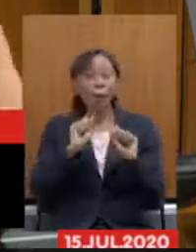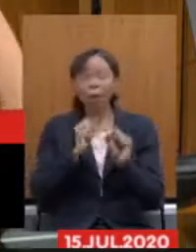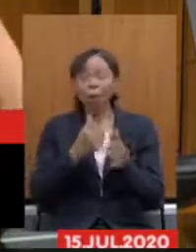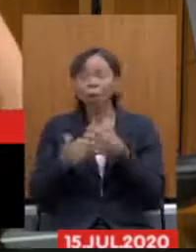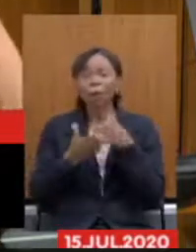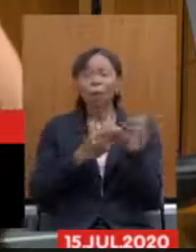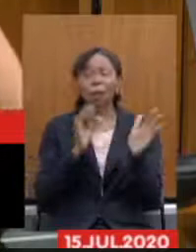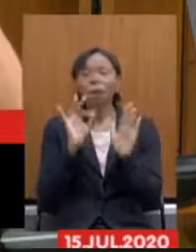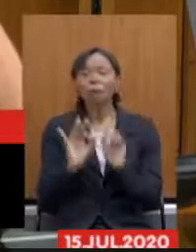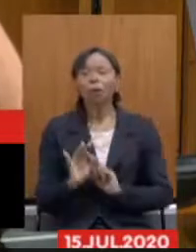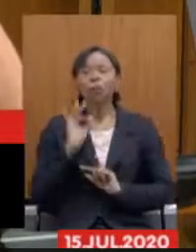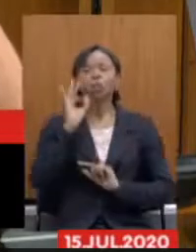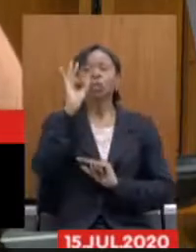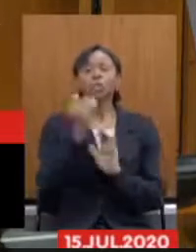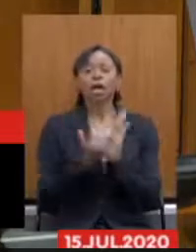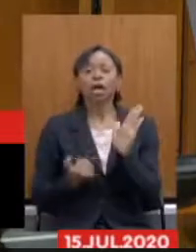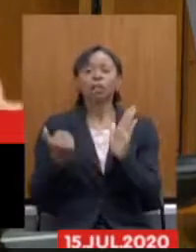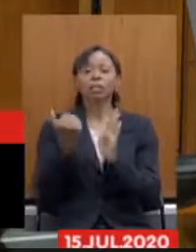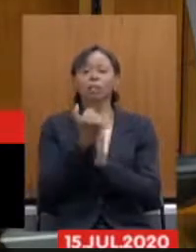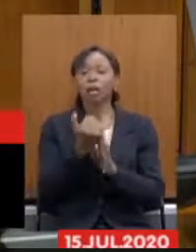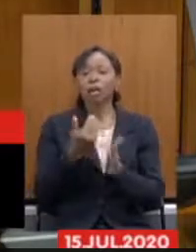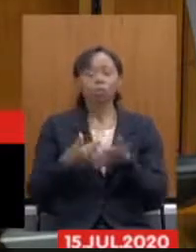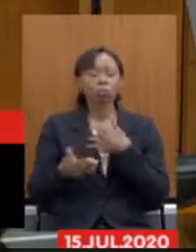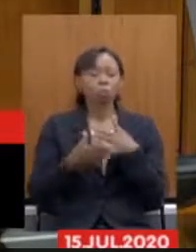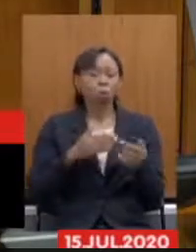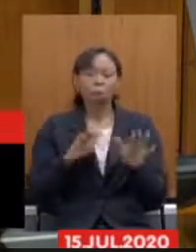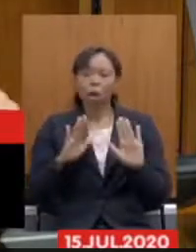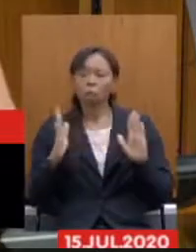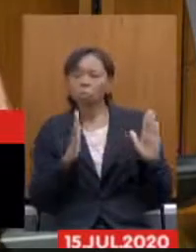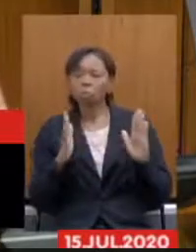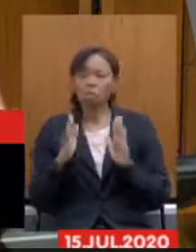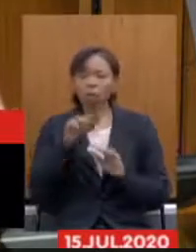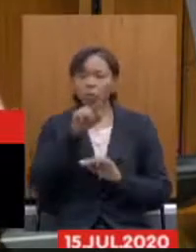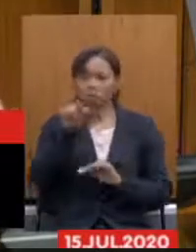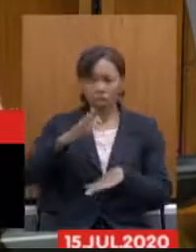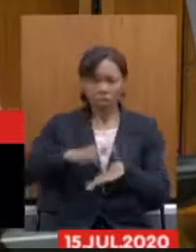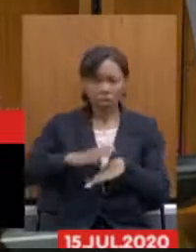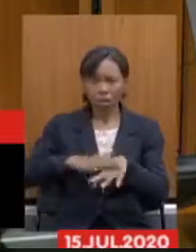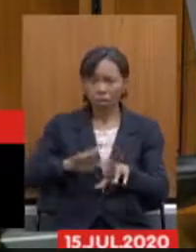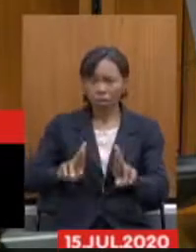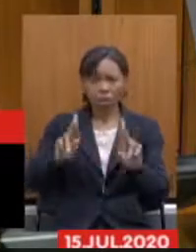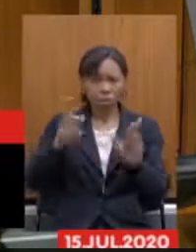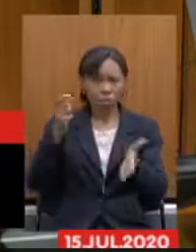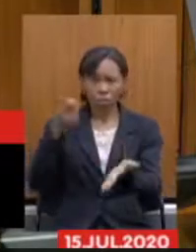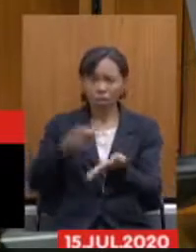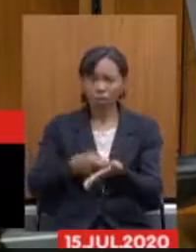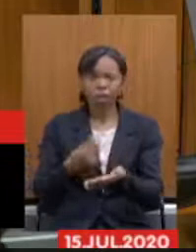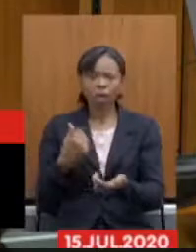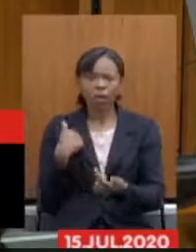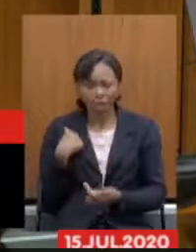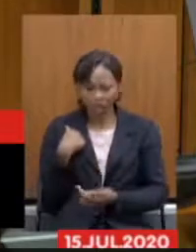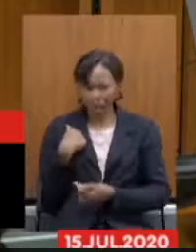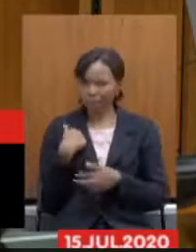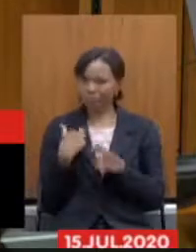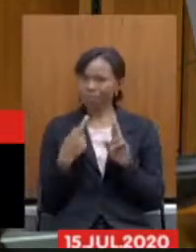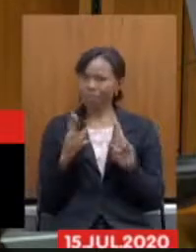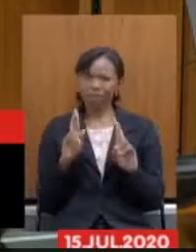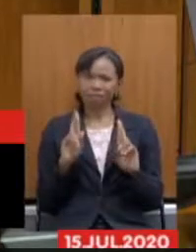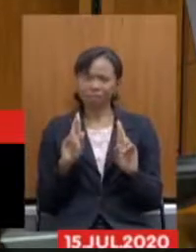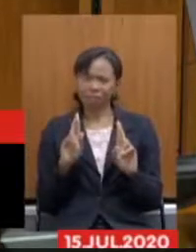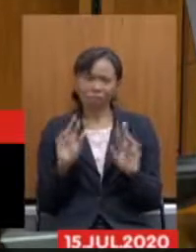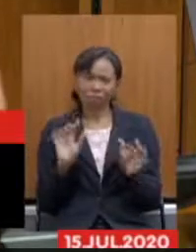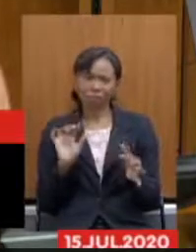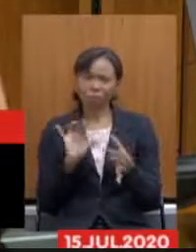percentual na sua previdência a qualquer momento e você pagar a conta pela minha responsabilidade como governo